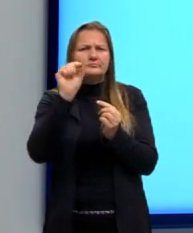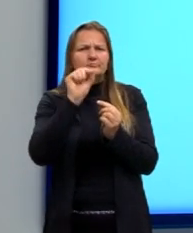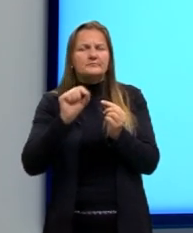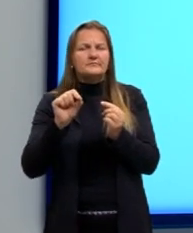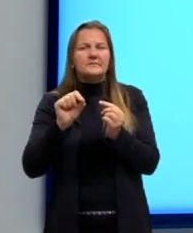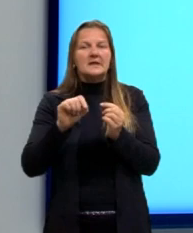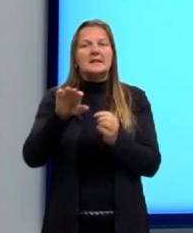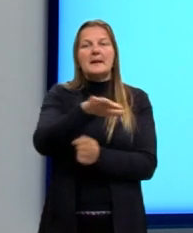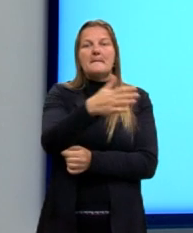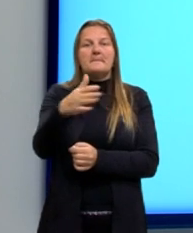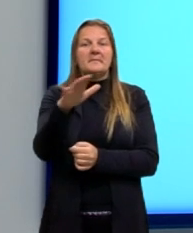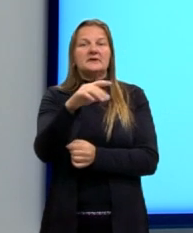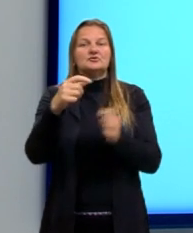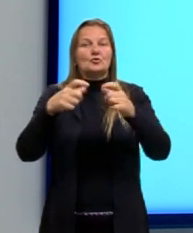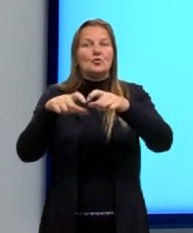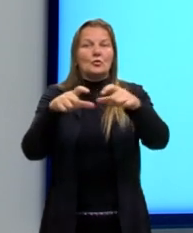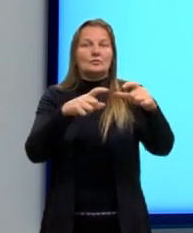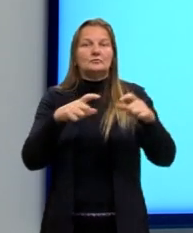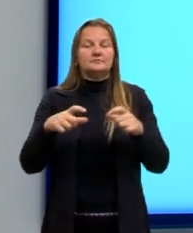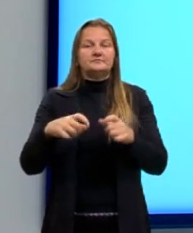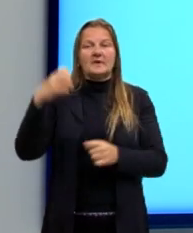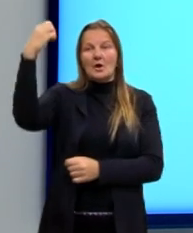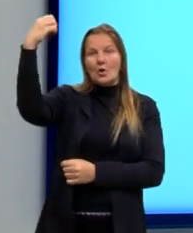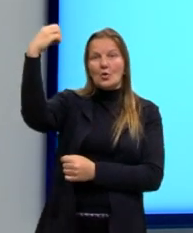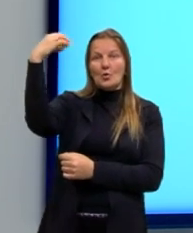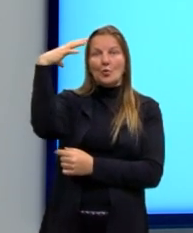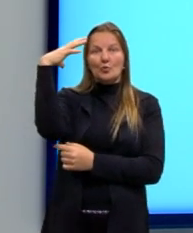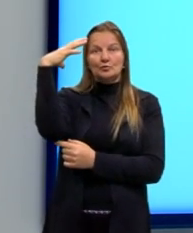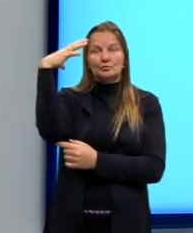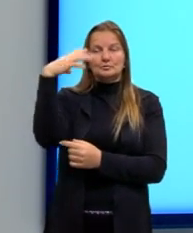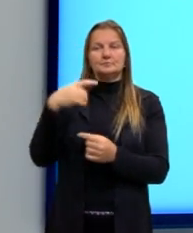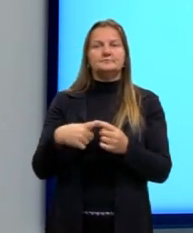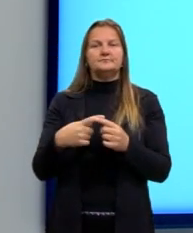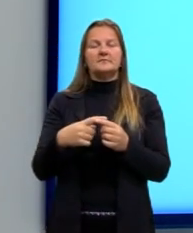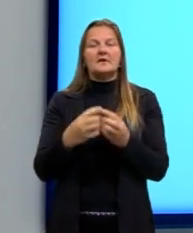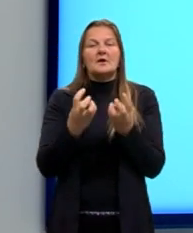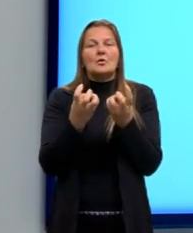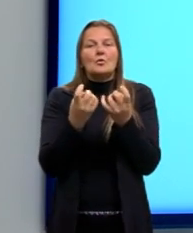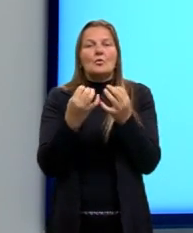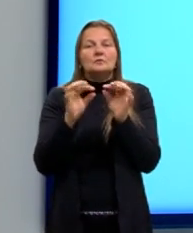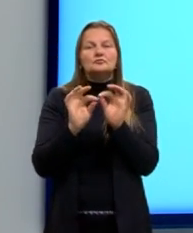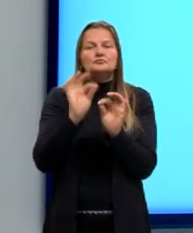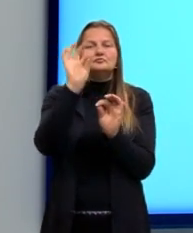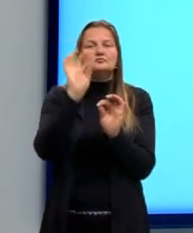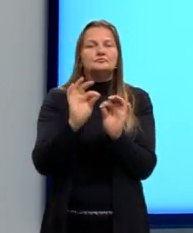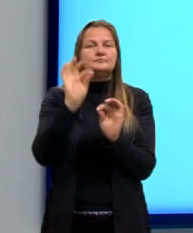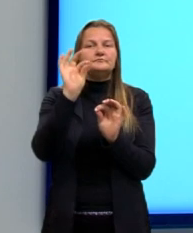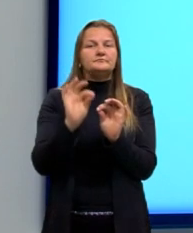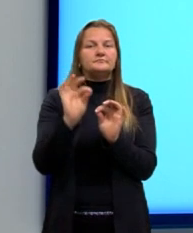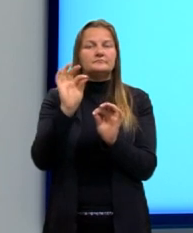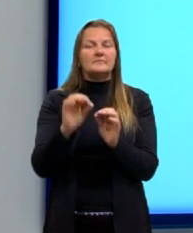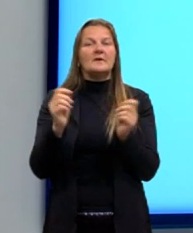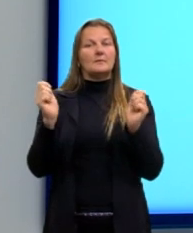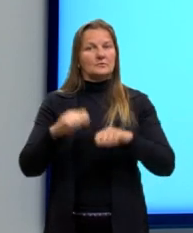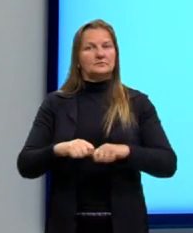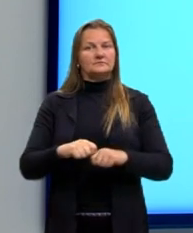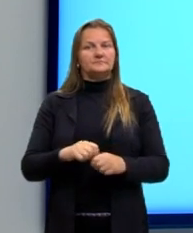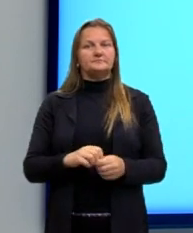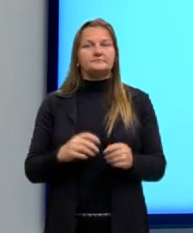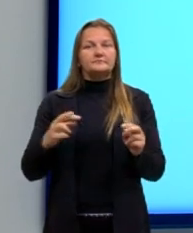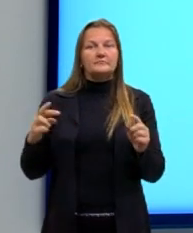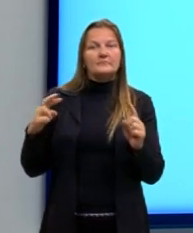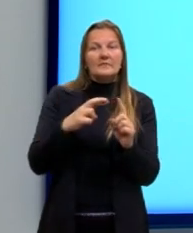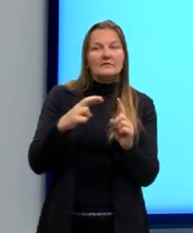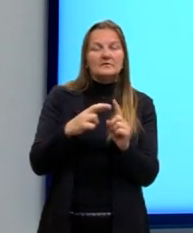situação. E a luz, então, como partícula, que a gente fala que elas são quantizadas, é, então, um termo referente à